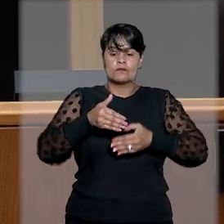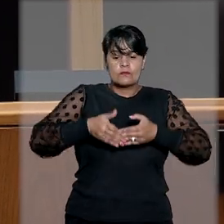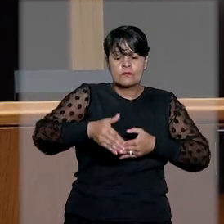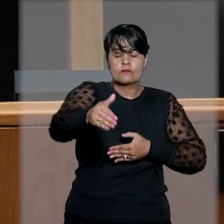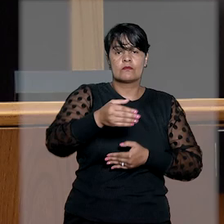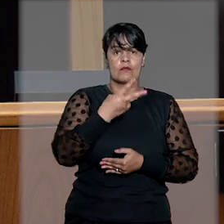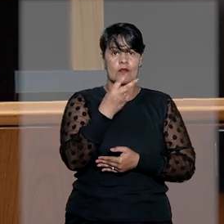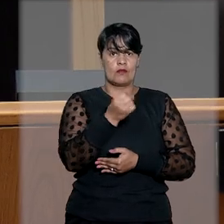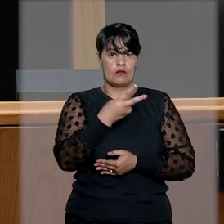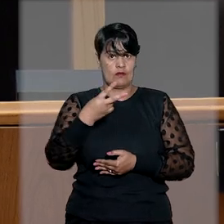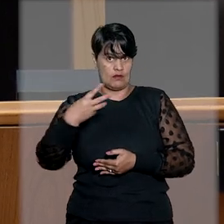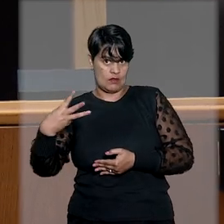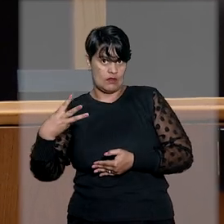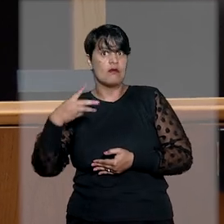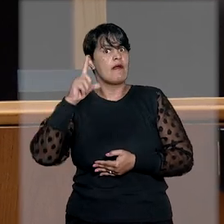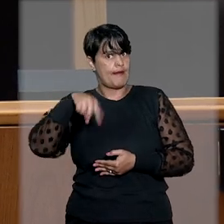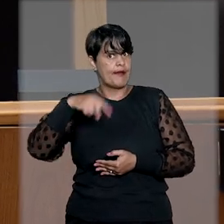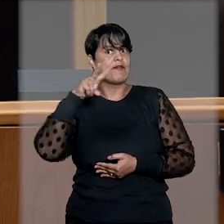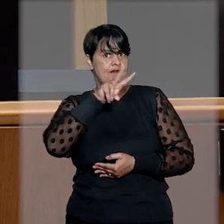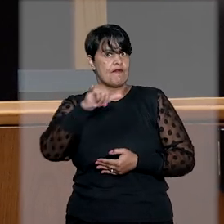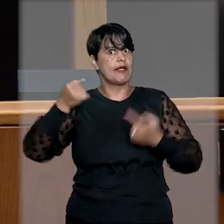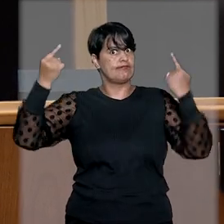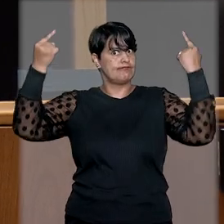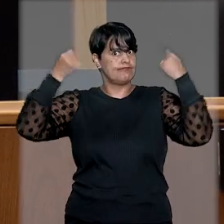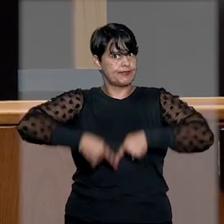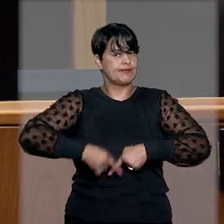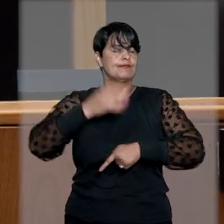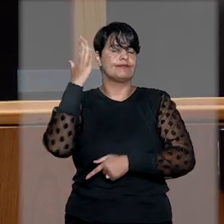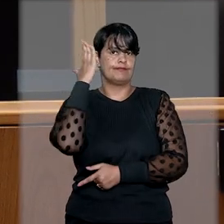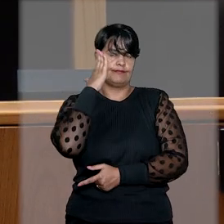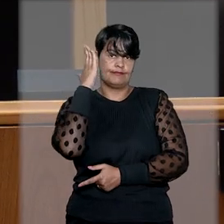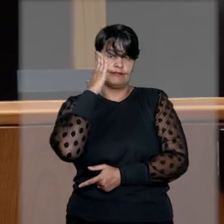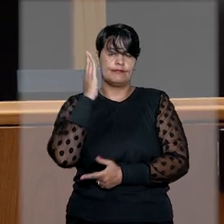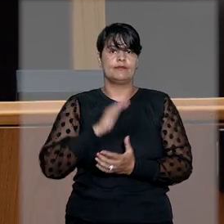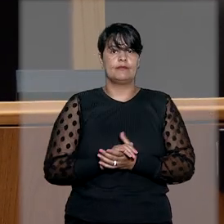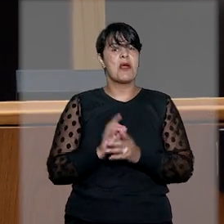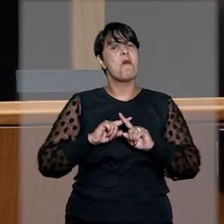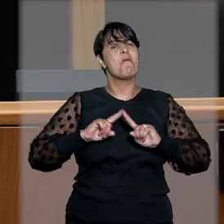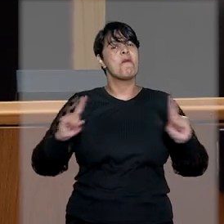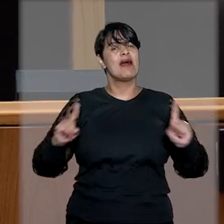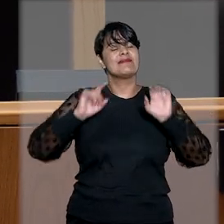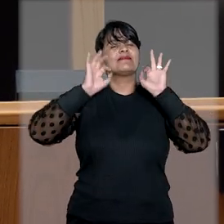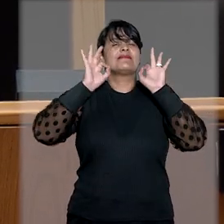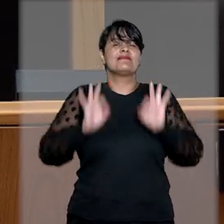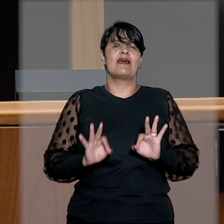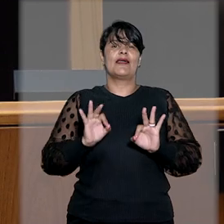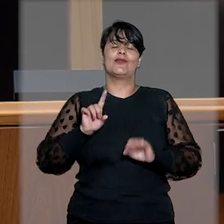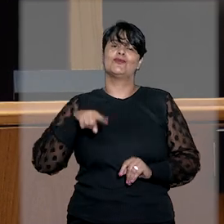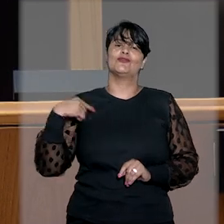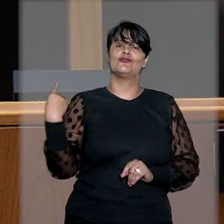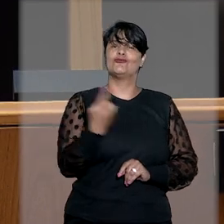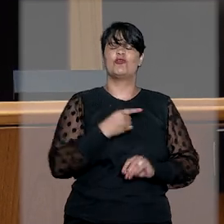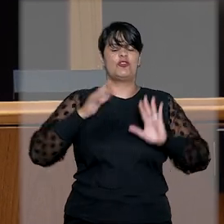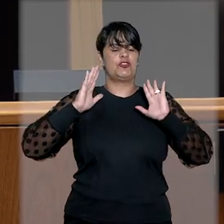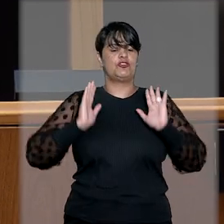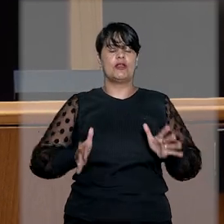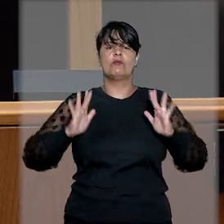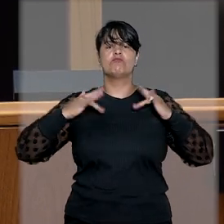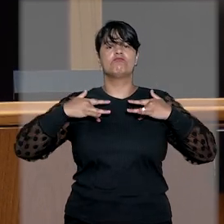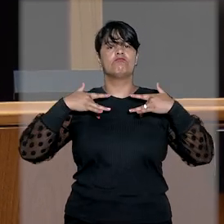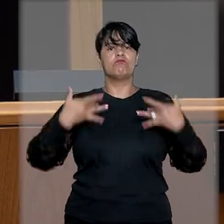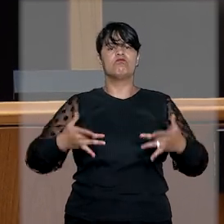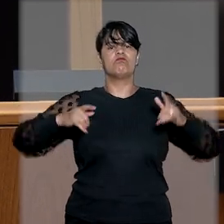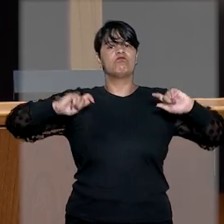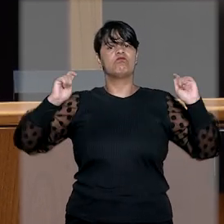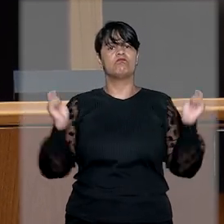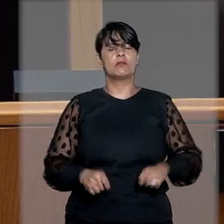2023 será desafiador. Tenho a certeza, contudo, de que estamos prontos e